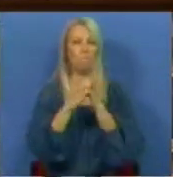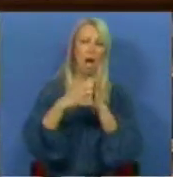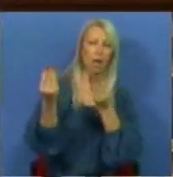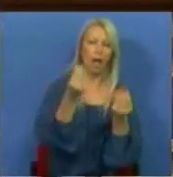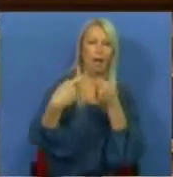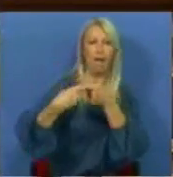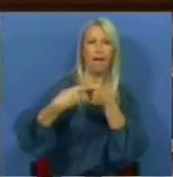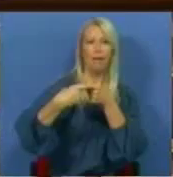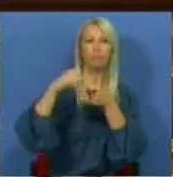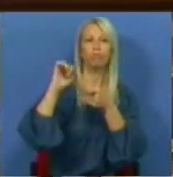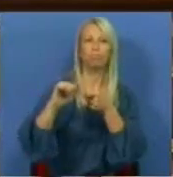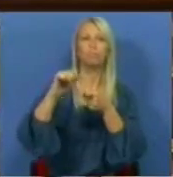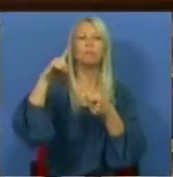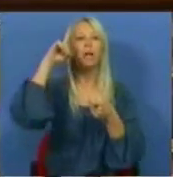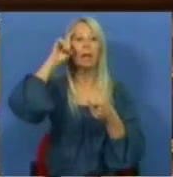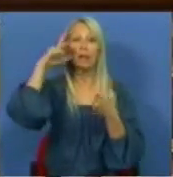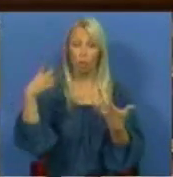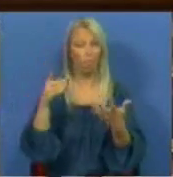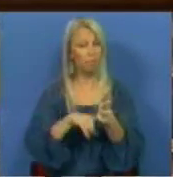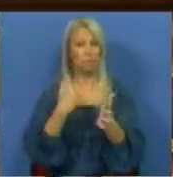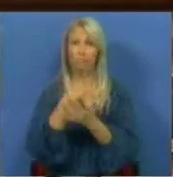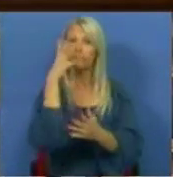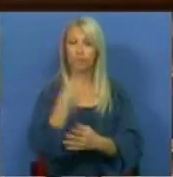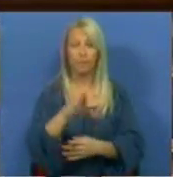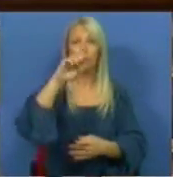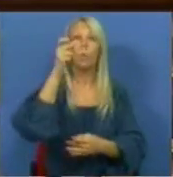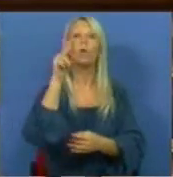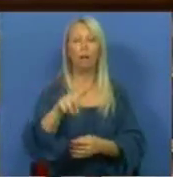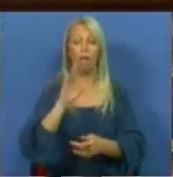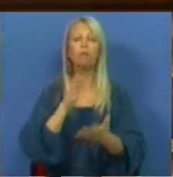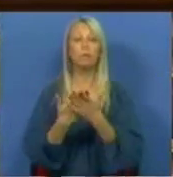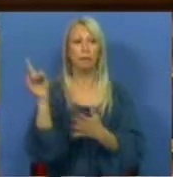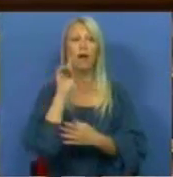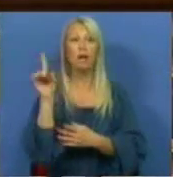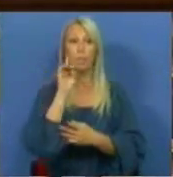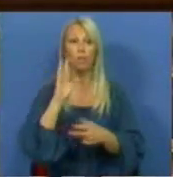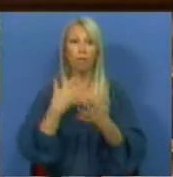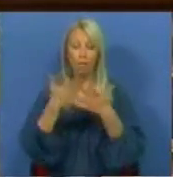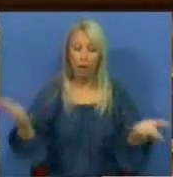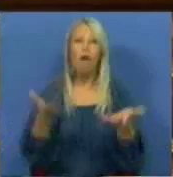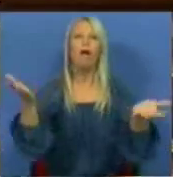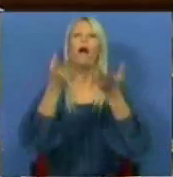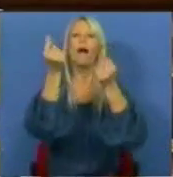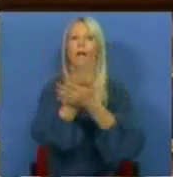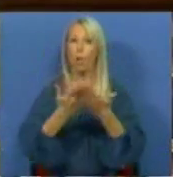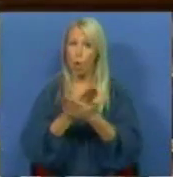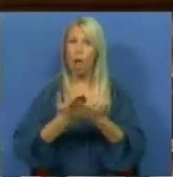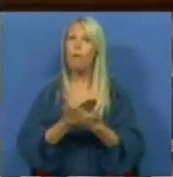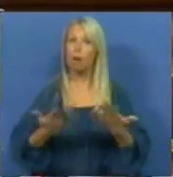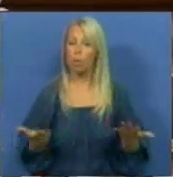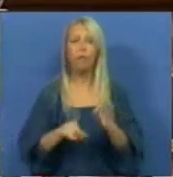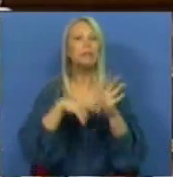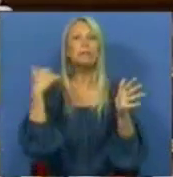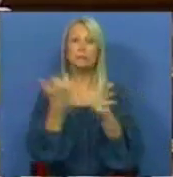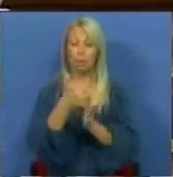Sempre dissemos que o CREN seria um importante instrumento que permitiria o relacionamento económico. E sempre exigimos, o